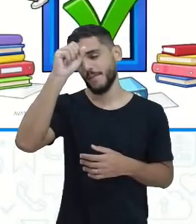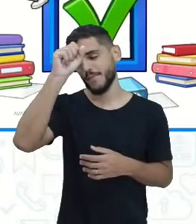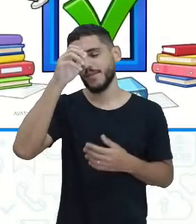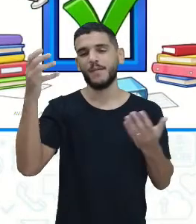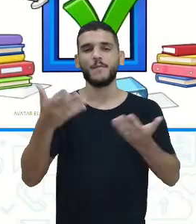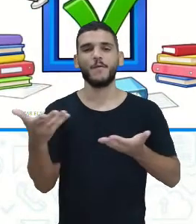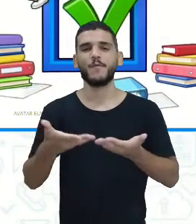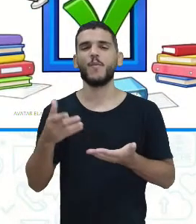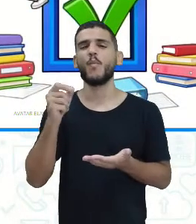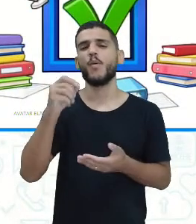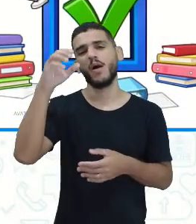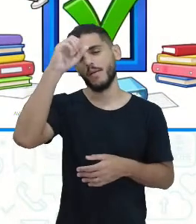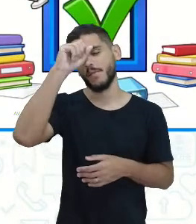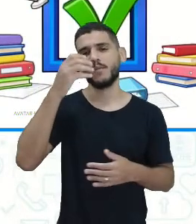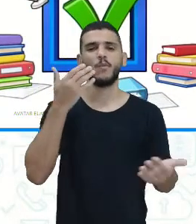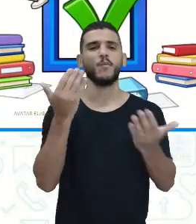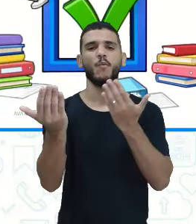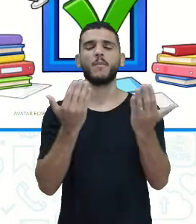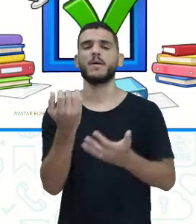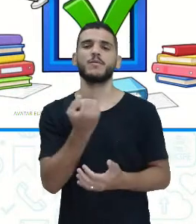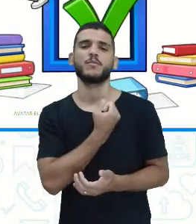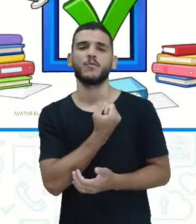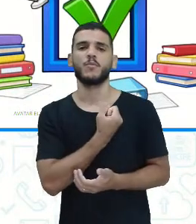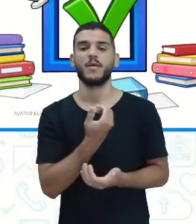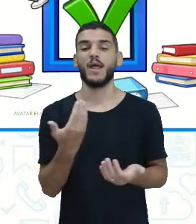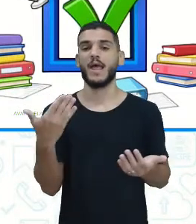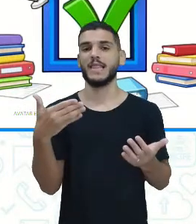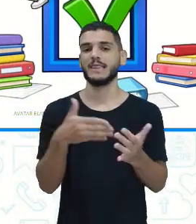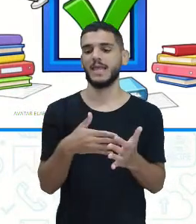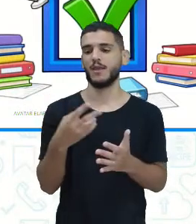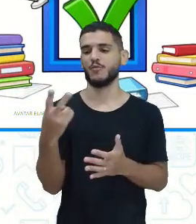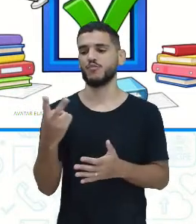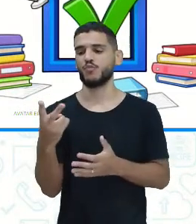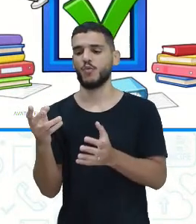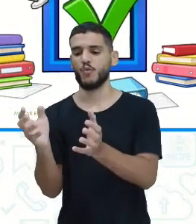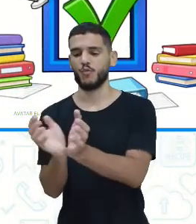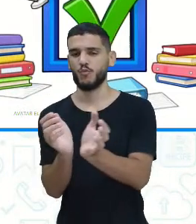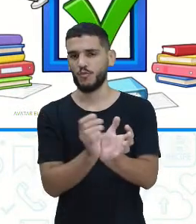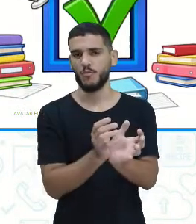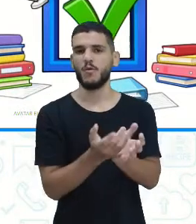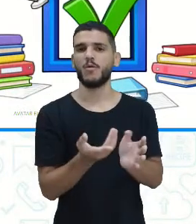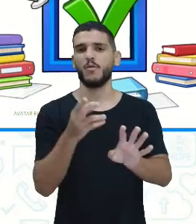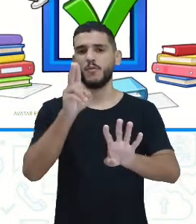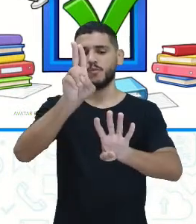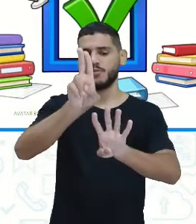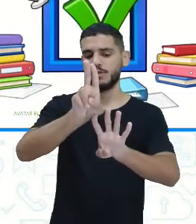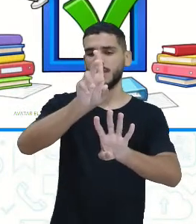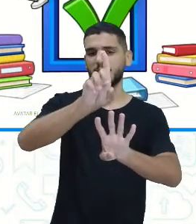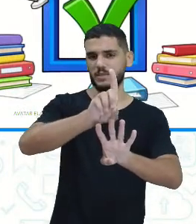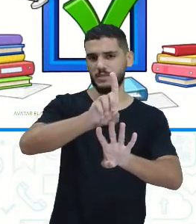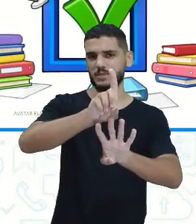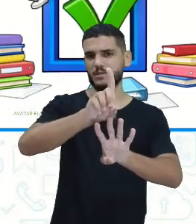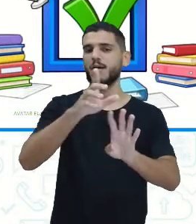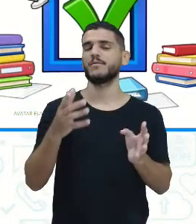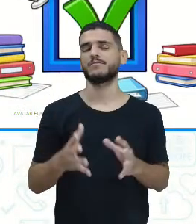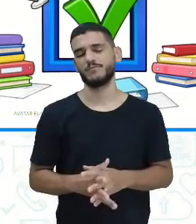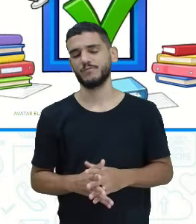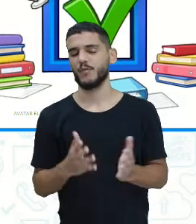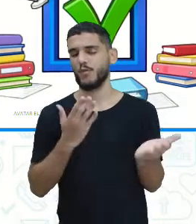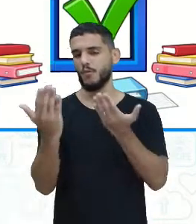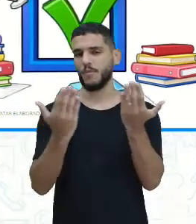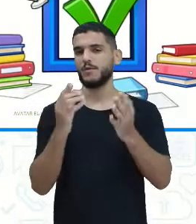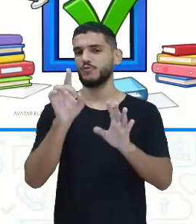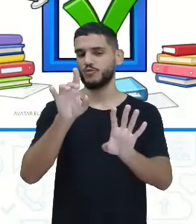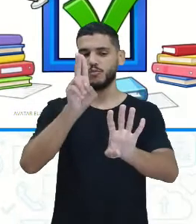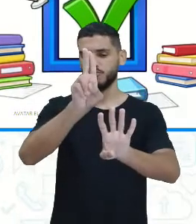O que foi que aprendemos? Comparamos os números até duas ordens, unidade e dezena, tá? As ordens que comparamos é a unidade